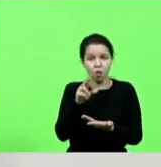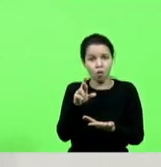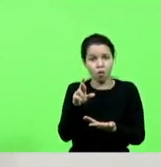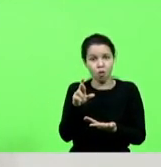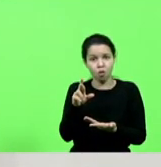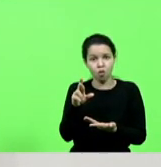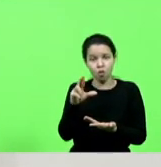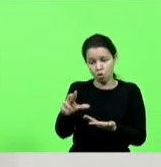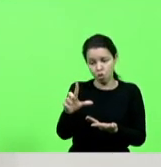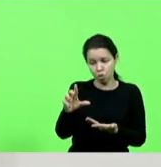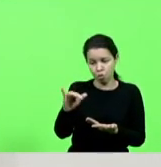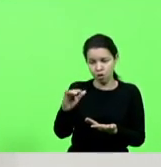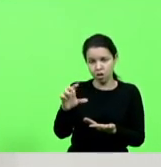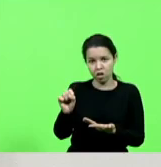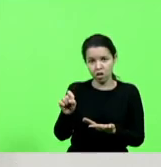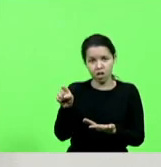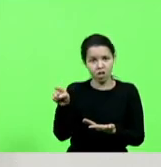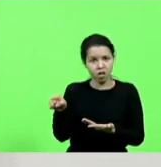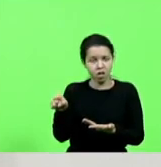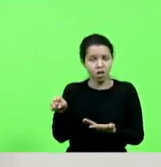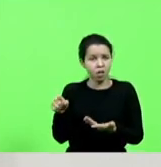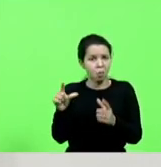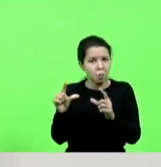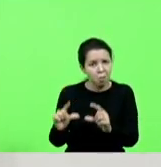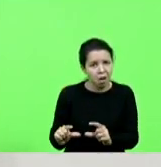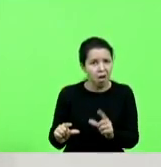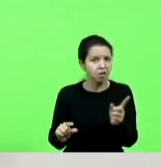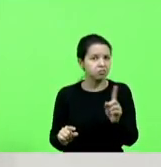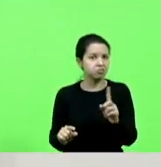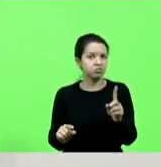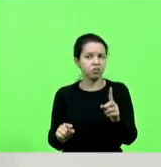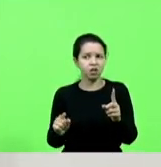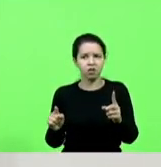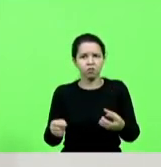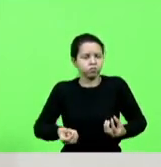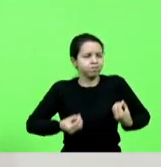ficou indignado com a apreensão